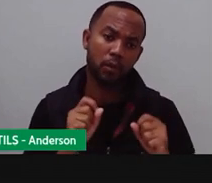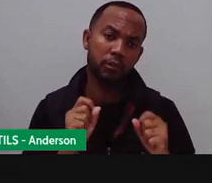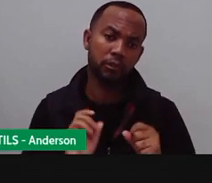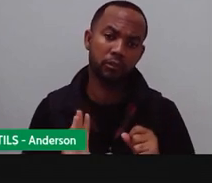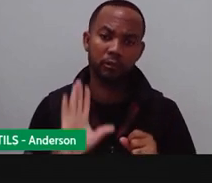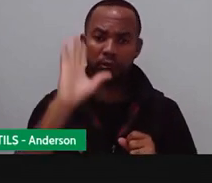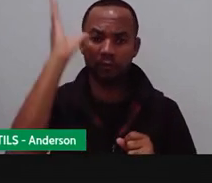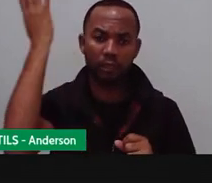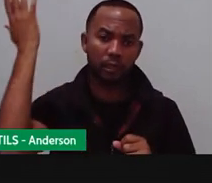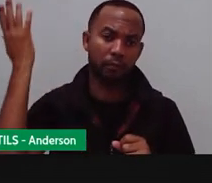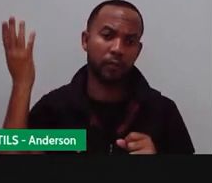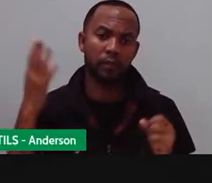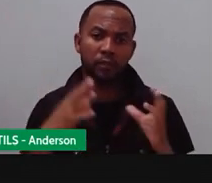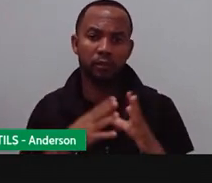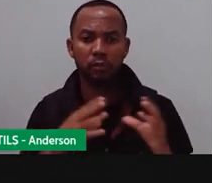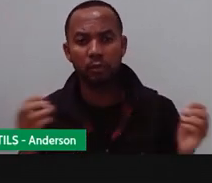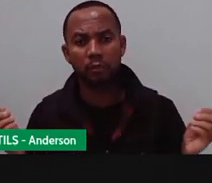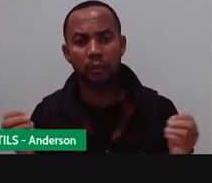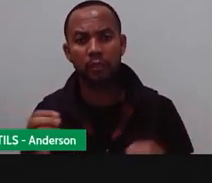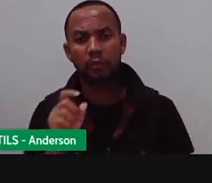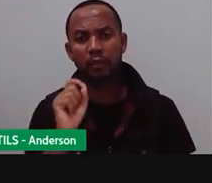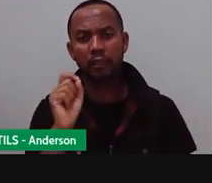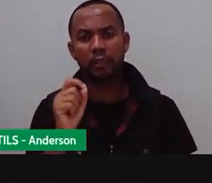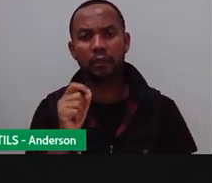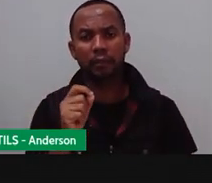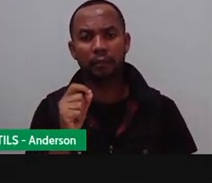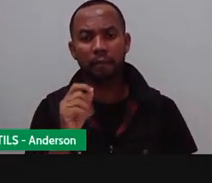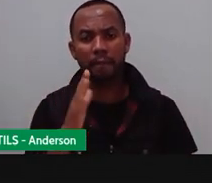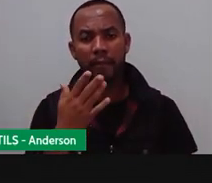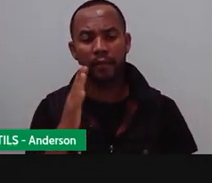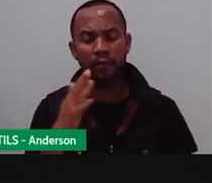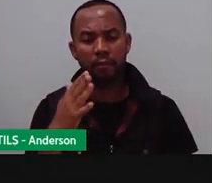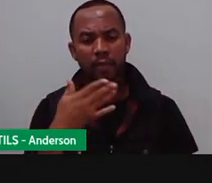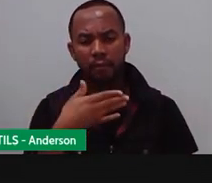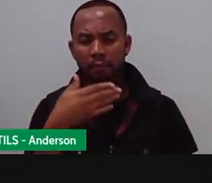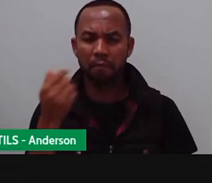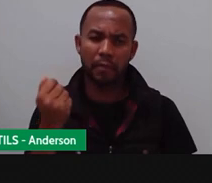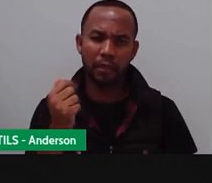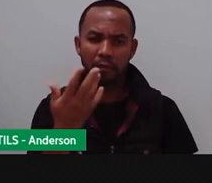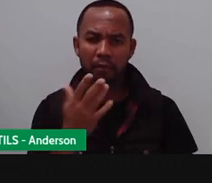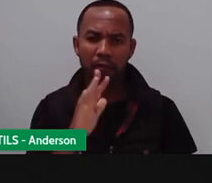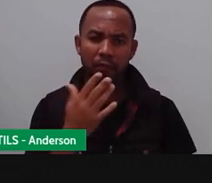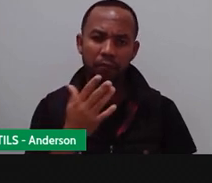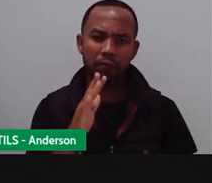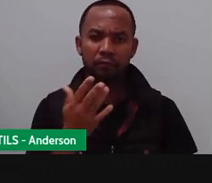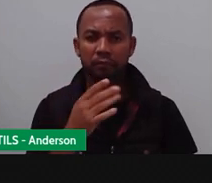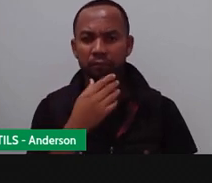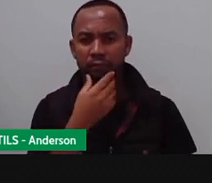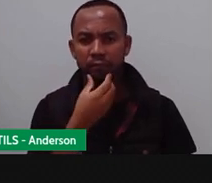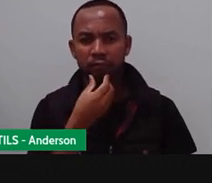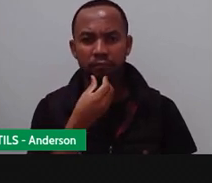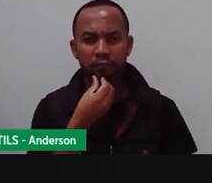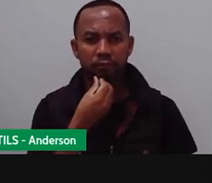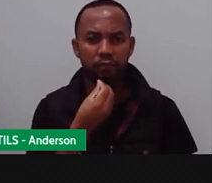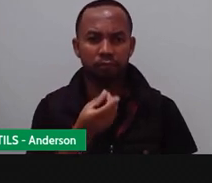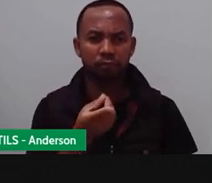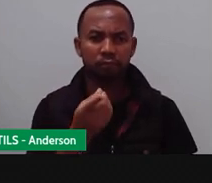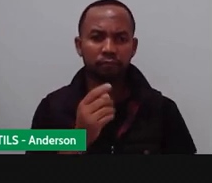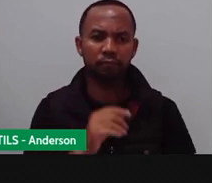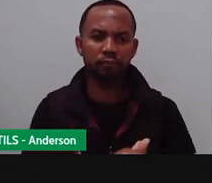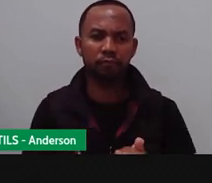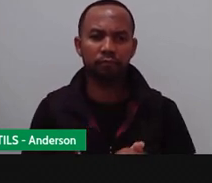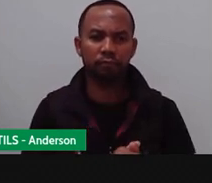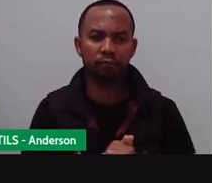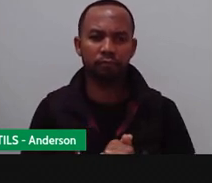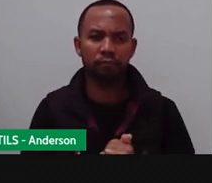espécies que, dentre as ameaças, são as que estão em melhor condição, né, as que estão ameaçadas aí, esses vulneráveis é que estão em uma